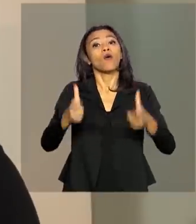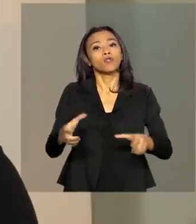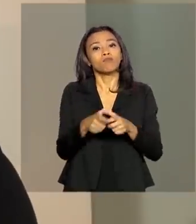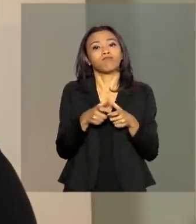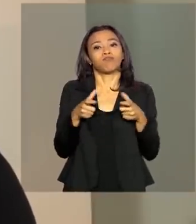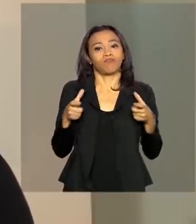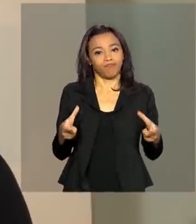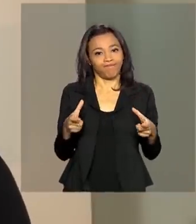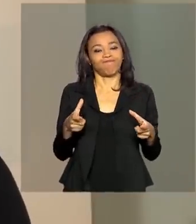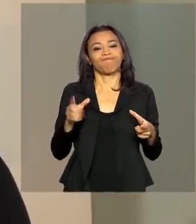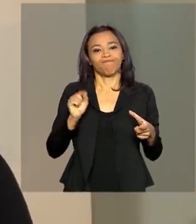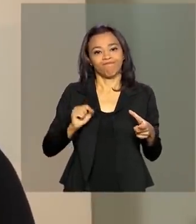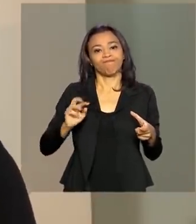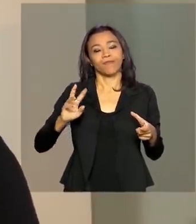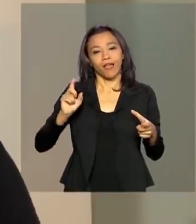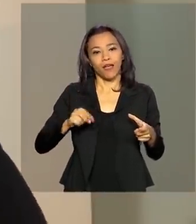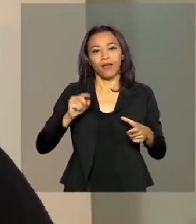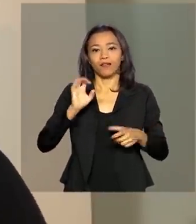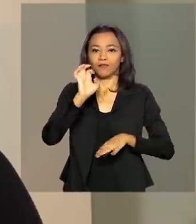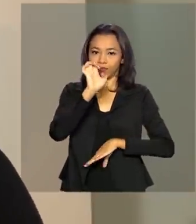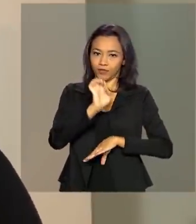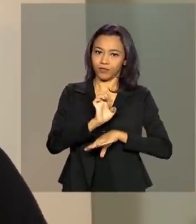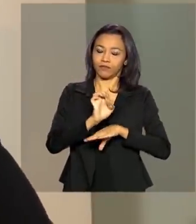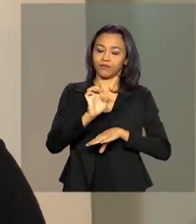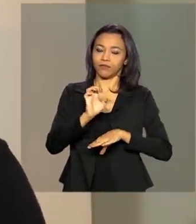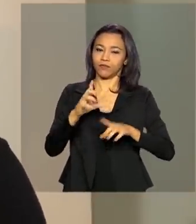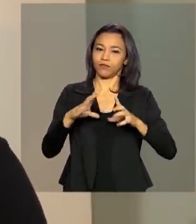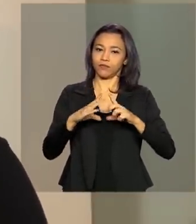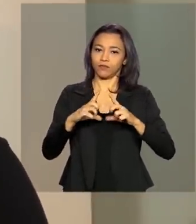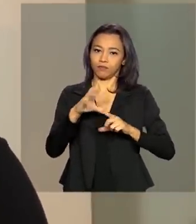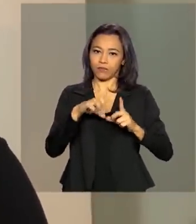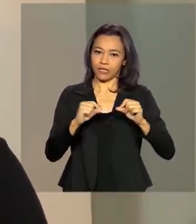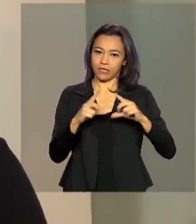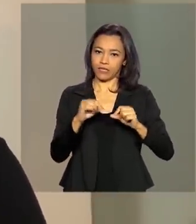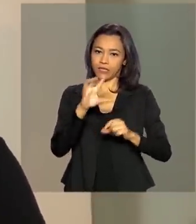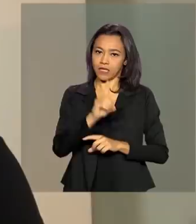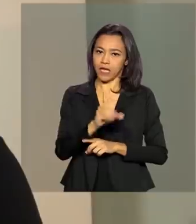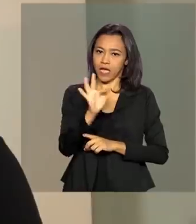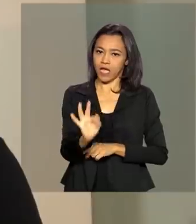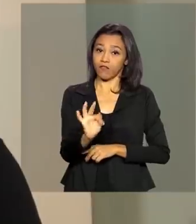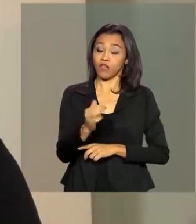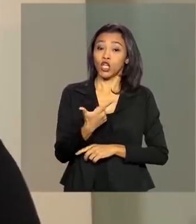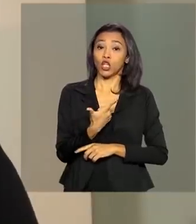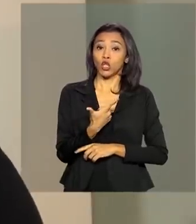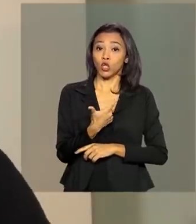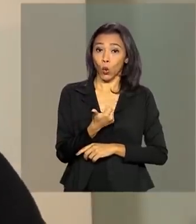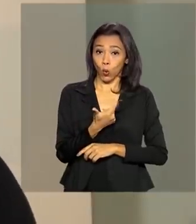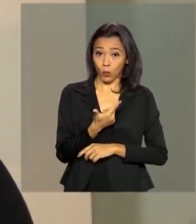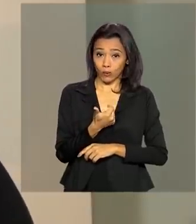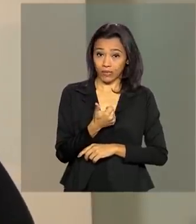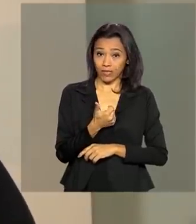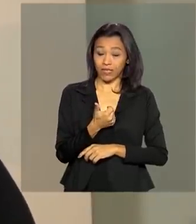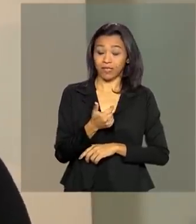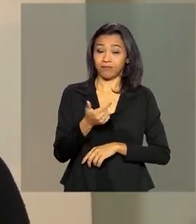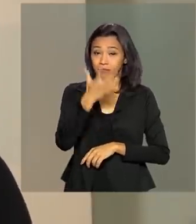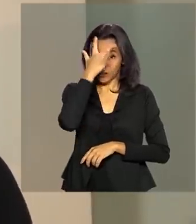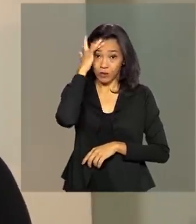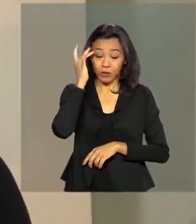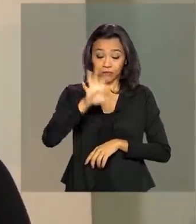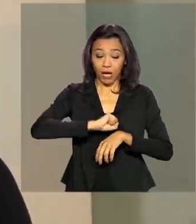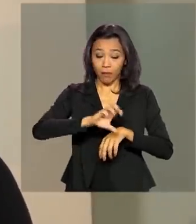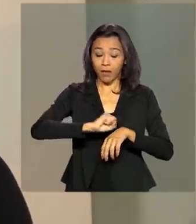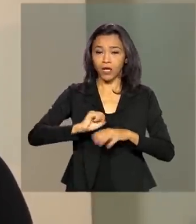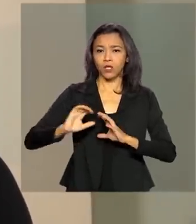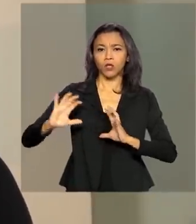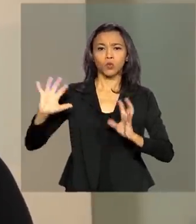proporcionalmente está no Distrito Federal, que registra 12 casos a cada 100 mil habitantes, enquanto